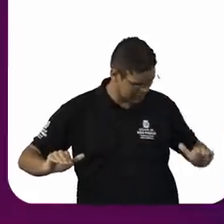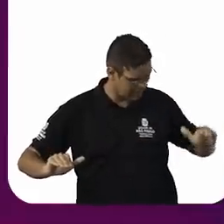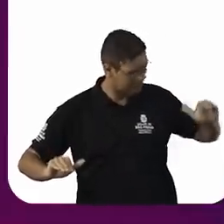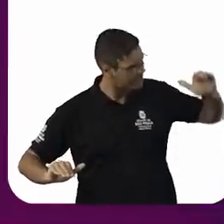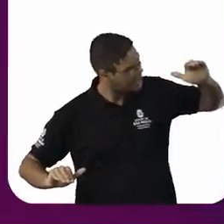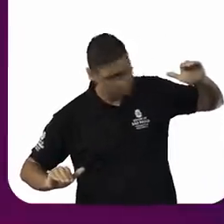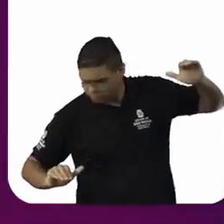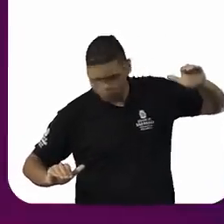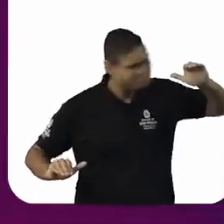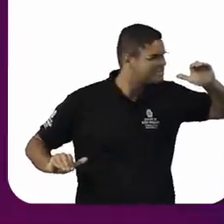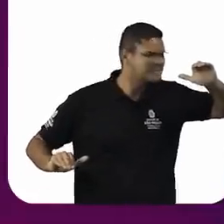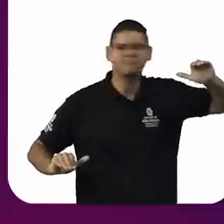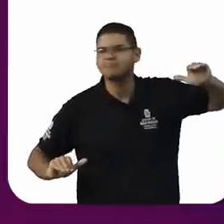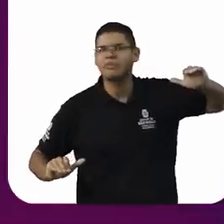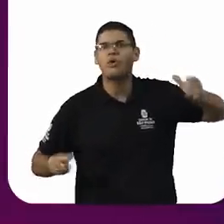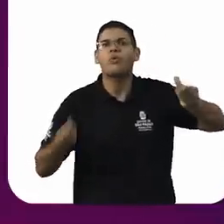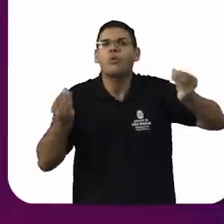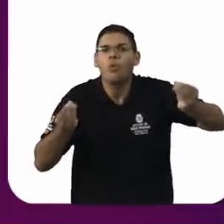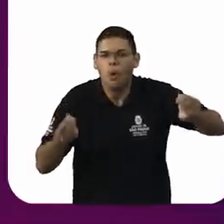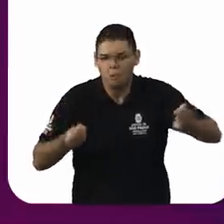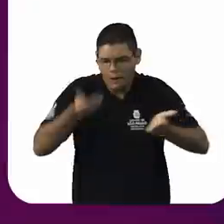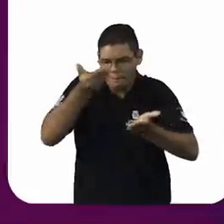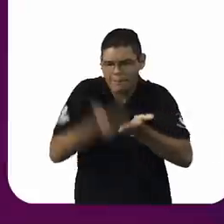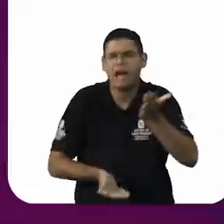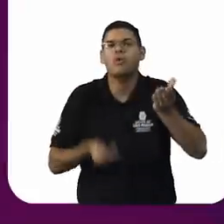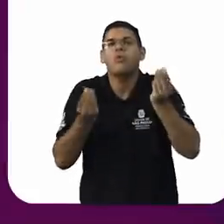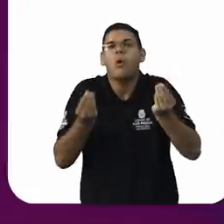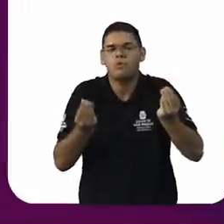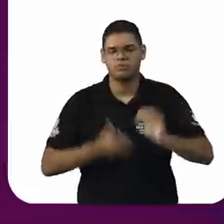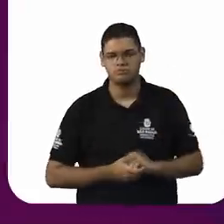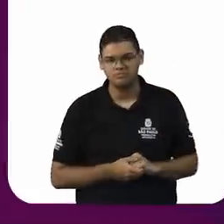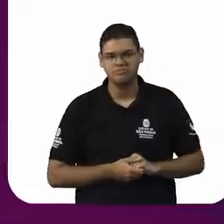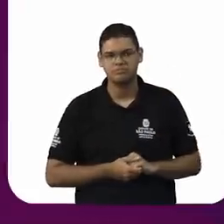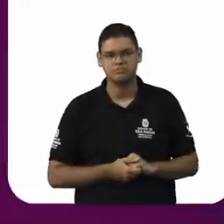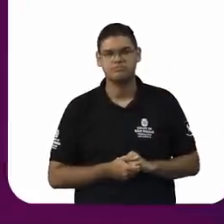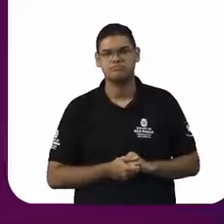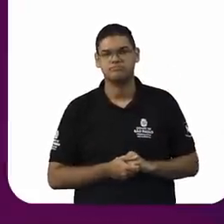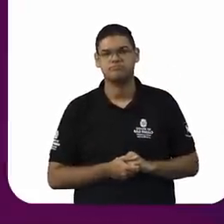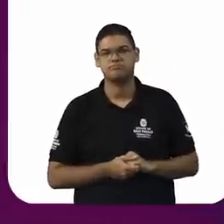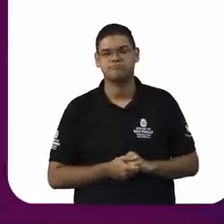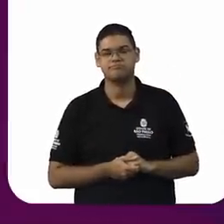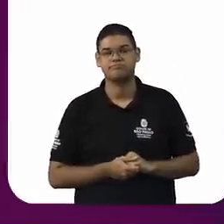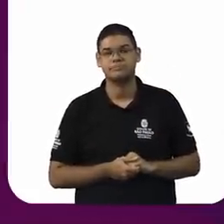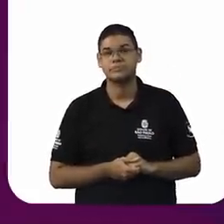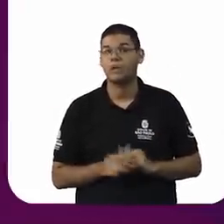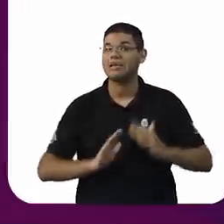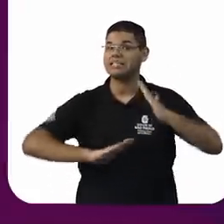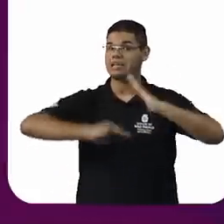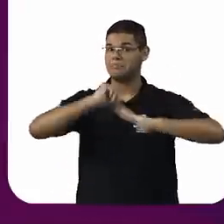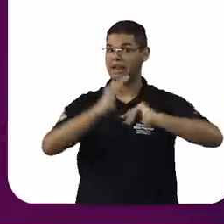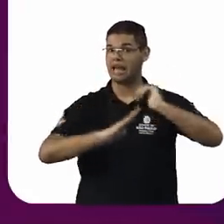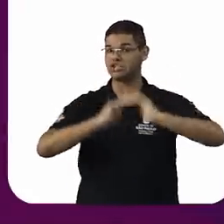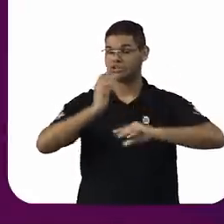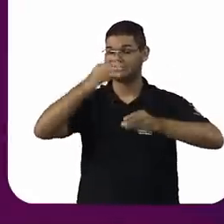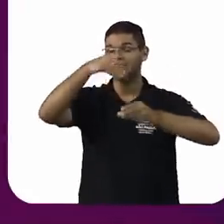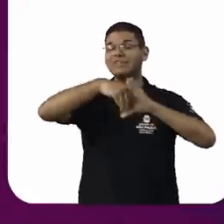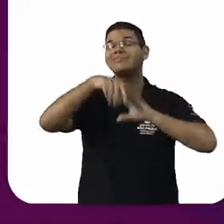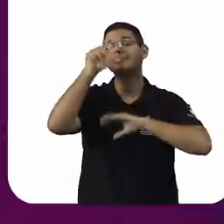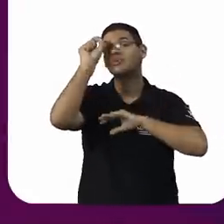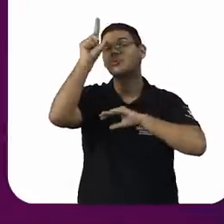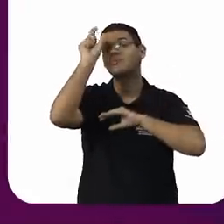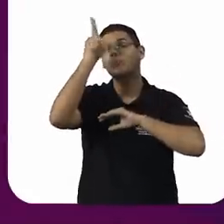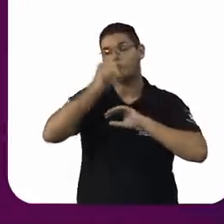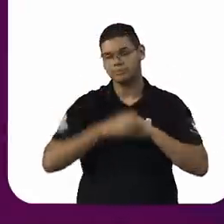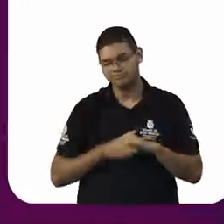Essa prática, ela está arraigada dentro dessa cultura. Não é uma característica do